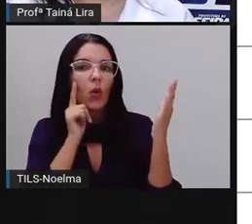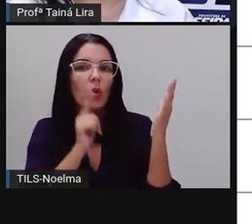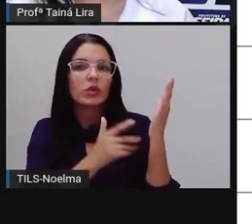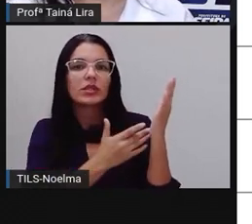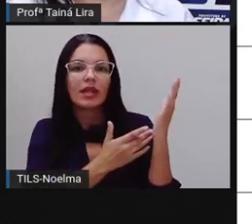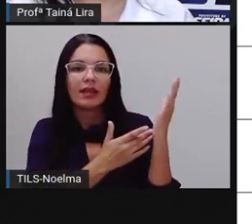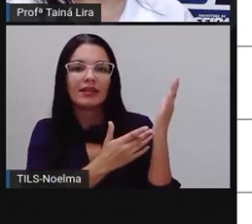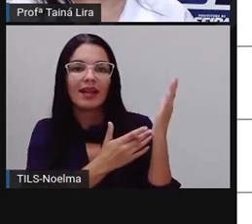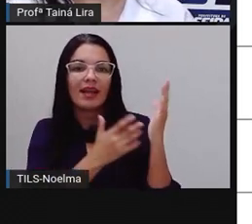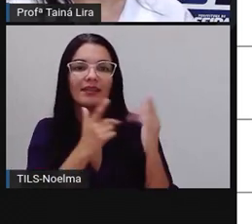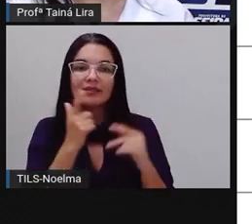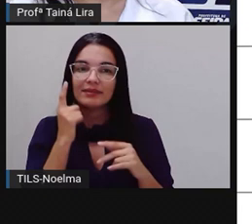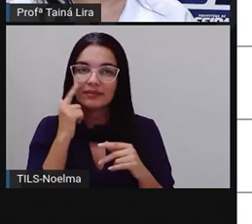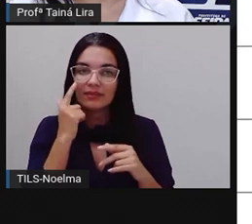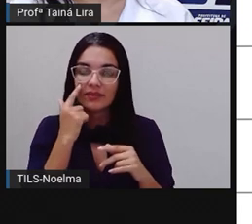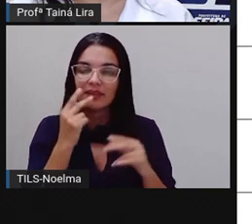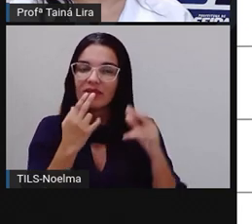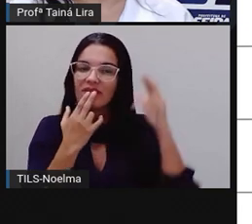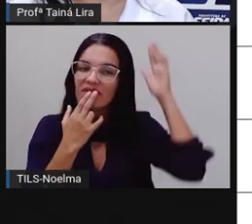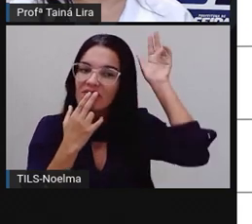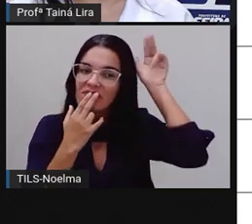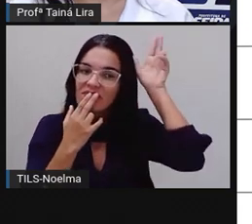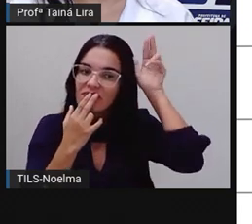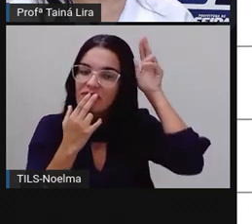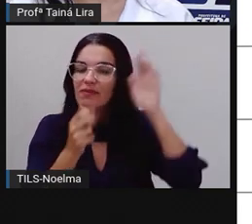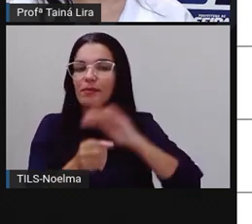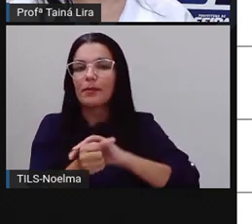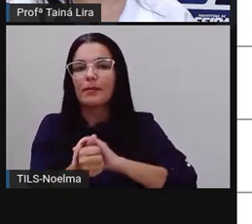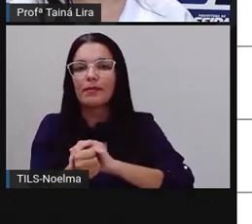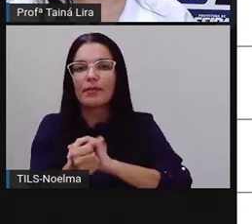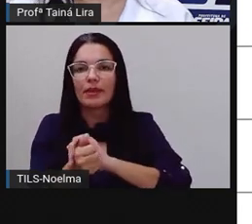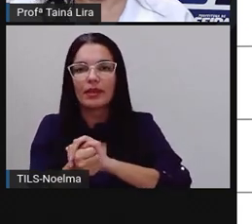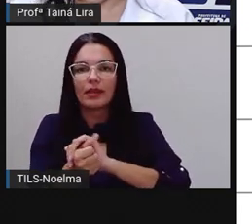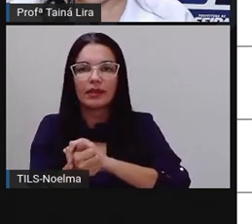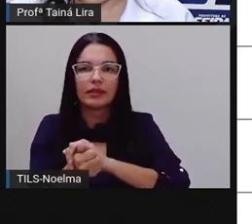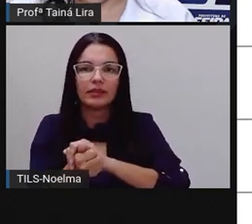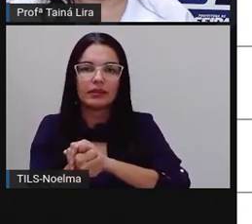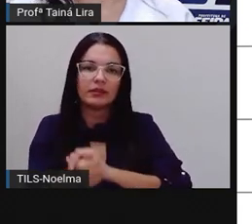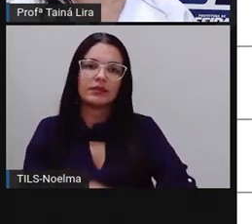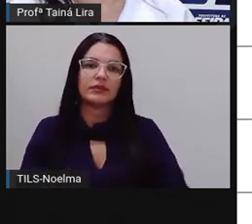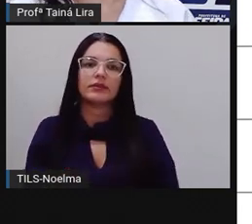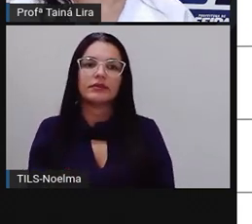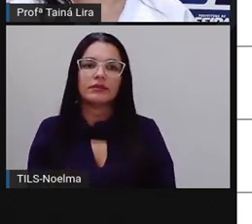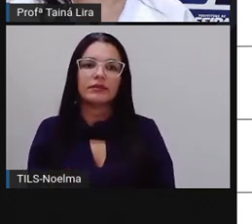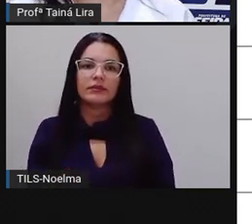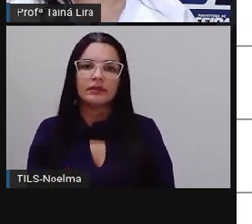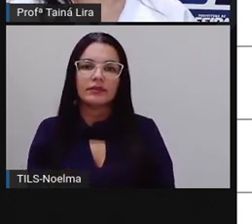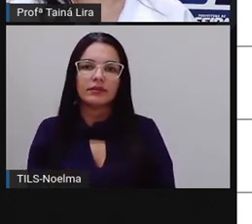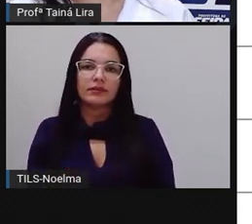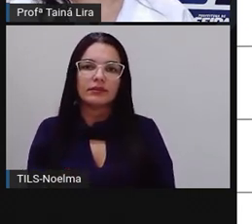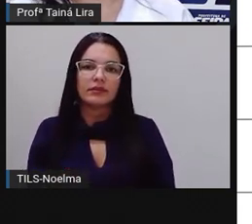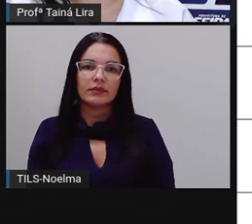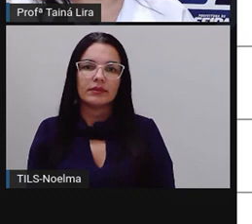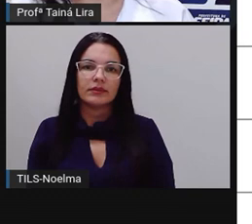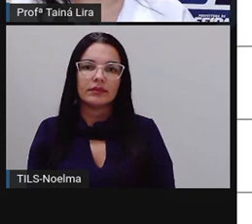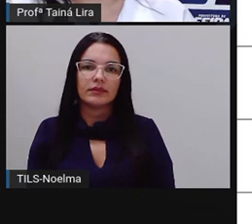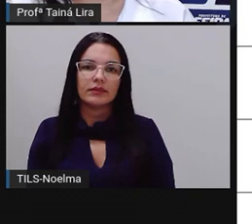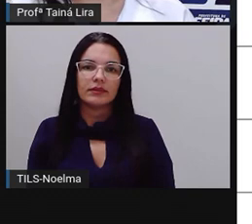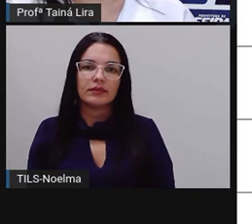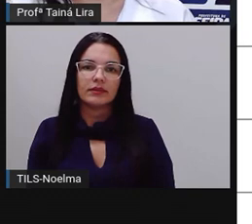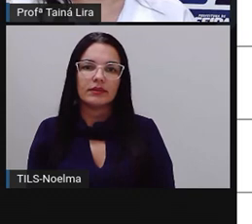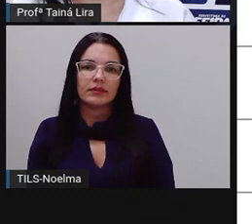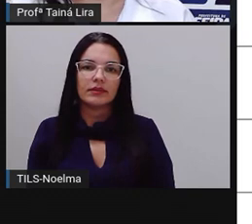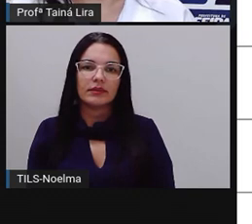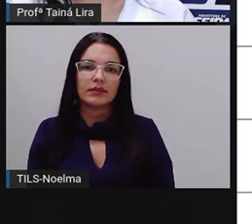cima? A lebre e a tartaruga. Jande La Fontaine, tá bom? Então, observem,